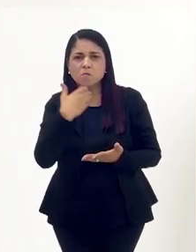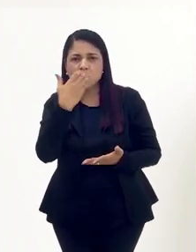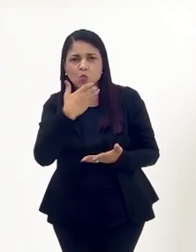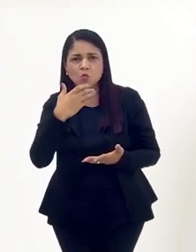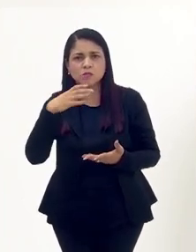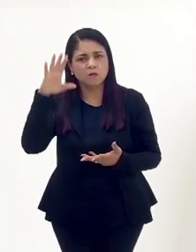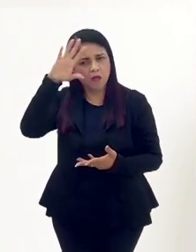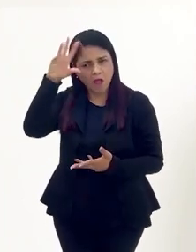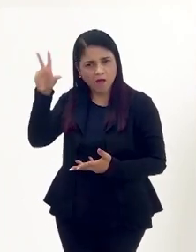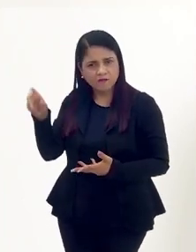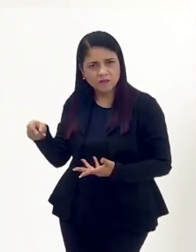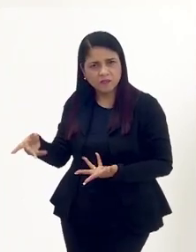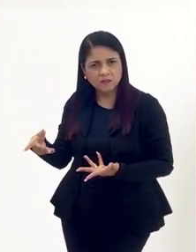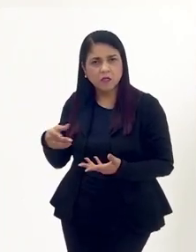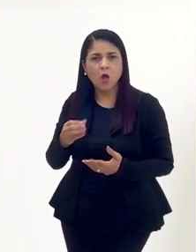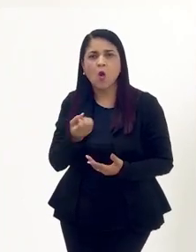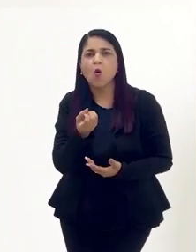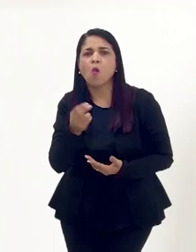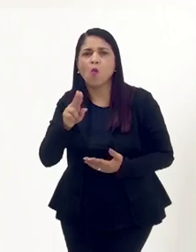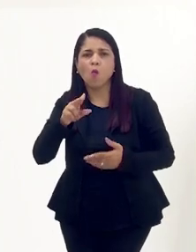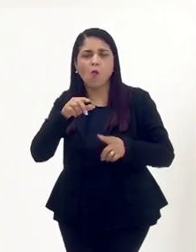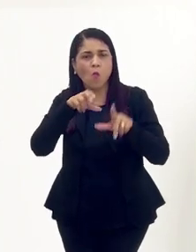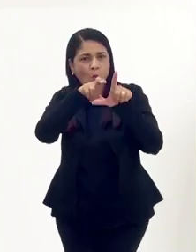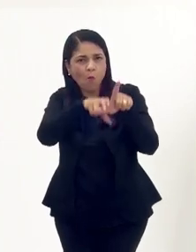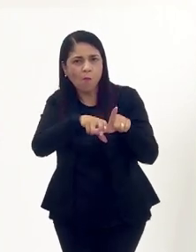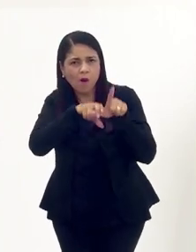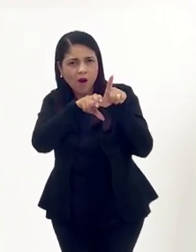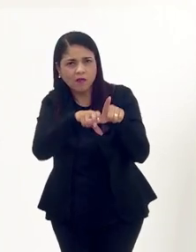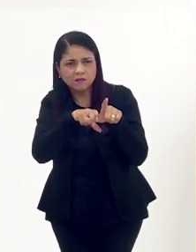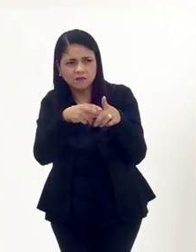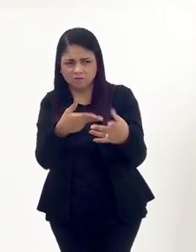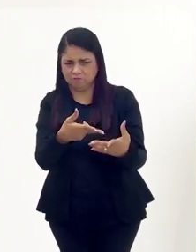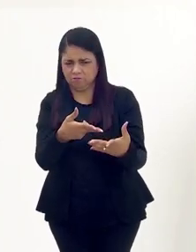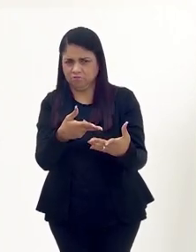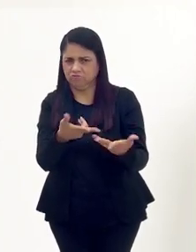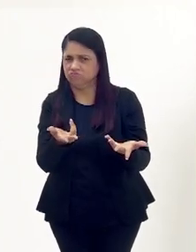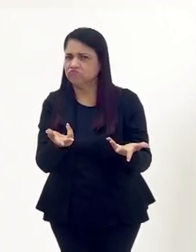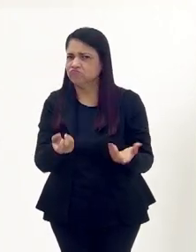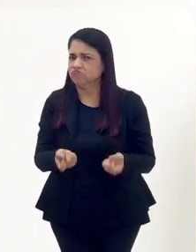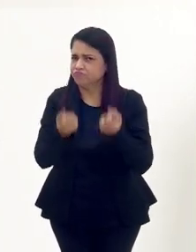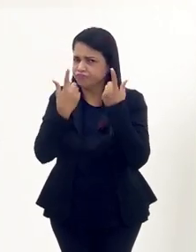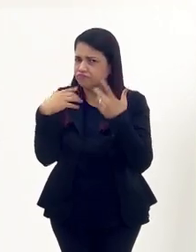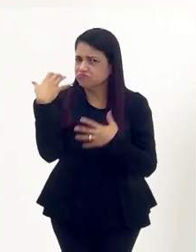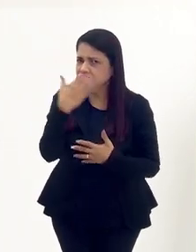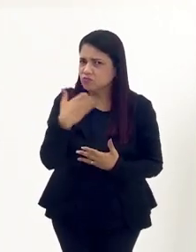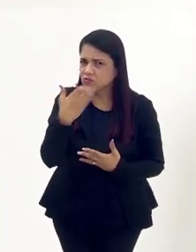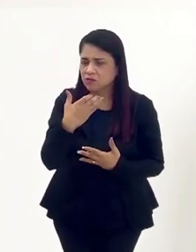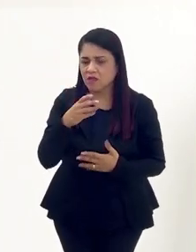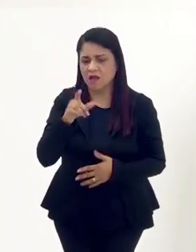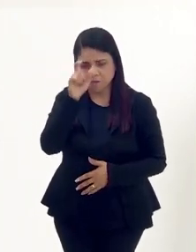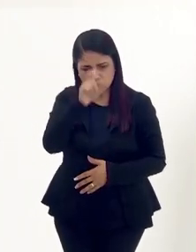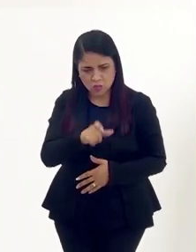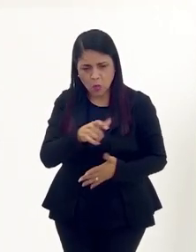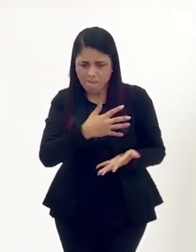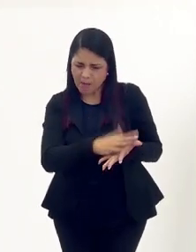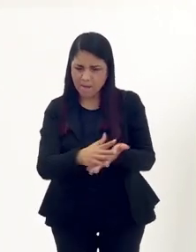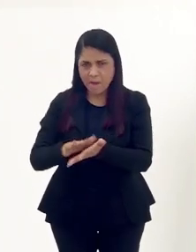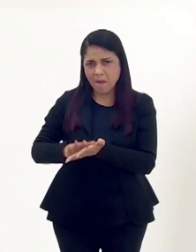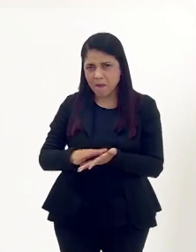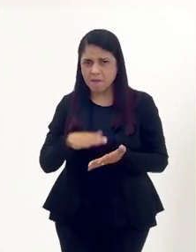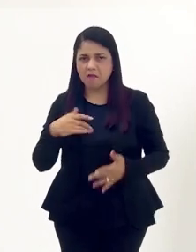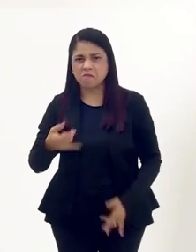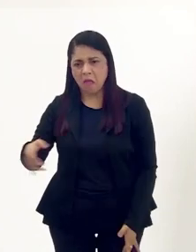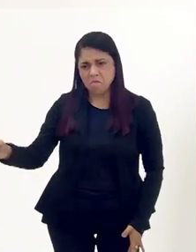ou de matrizes africanas ou de umbanda? Aí a pessoa vem, já está bêbada,